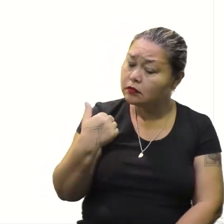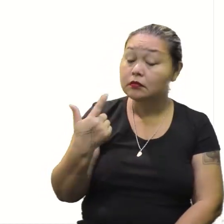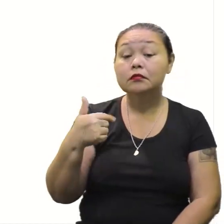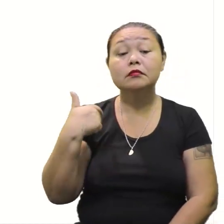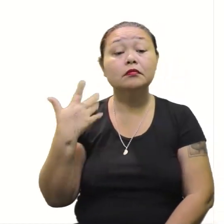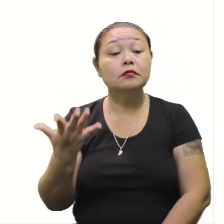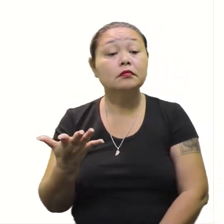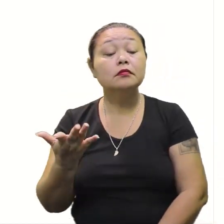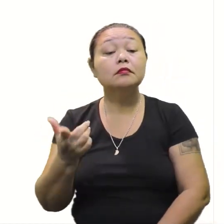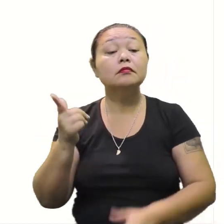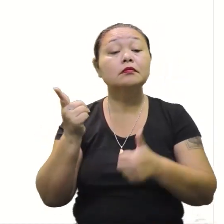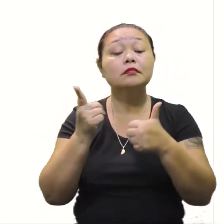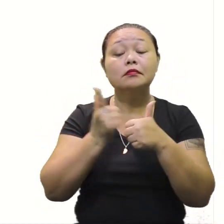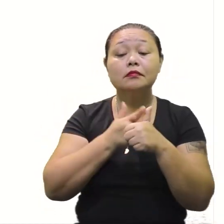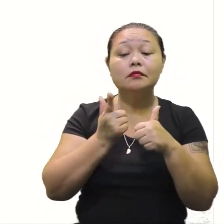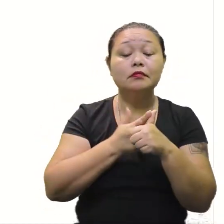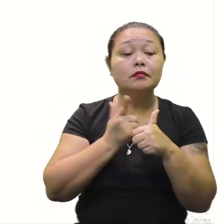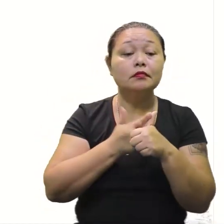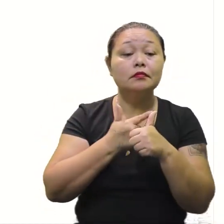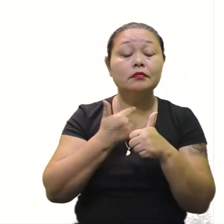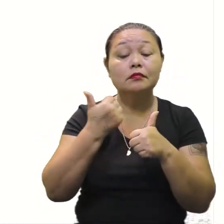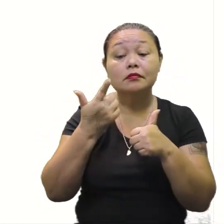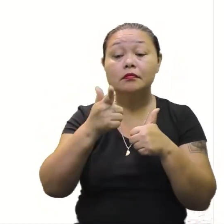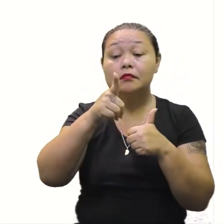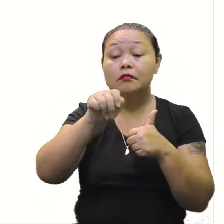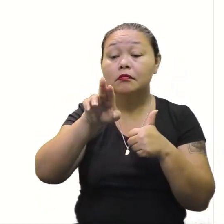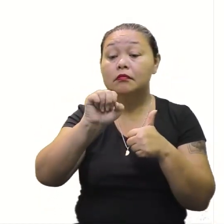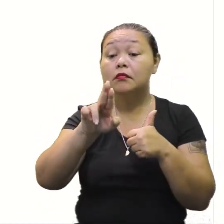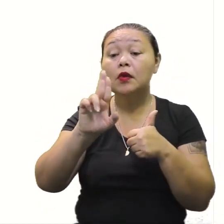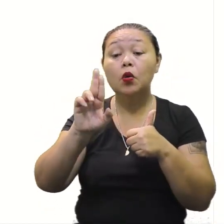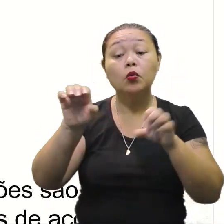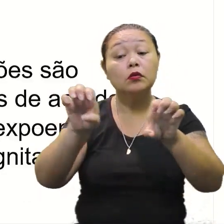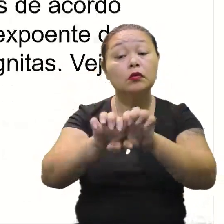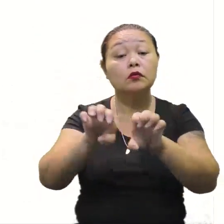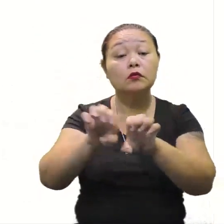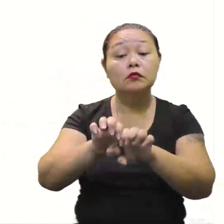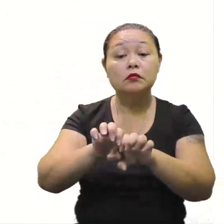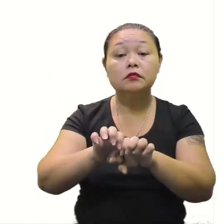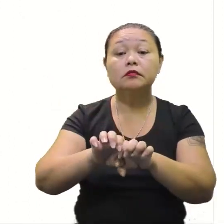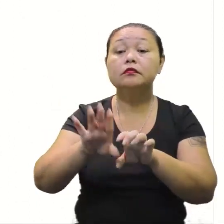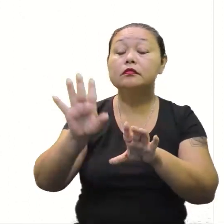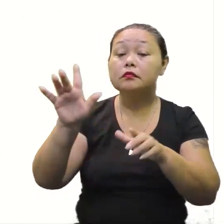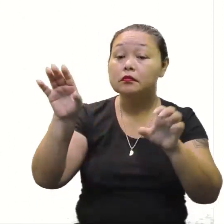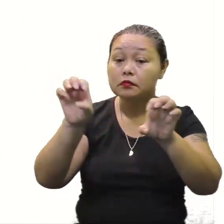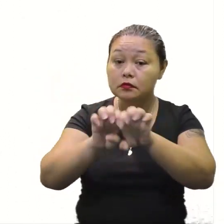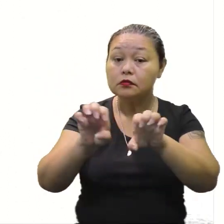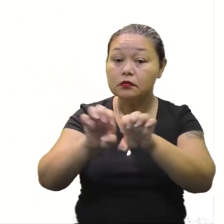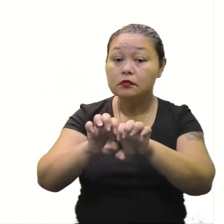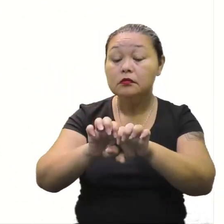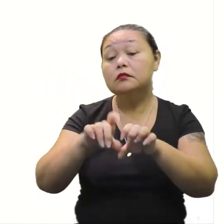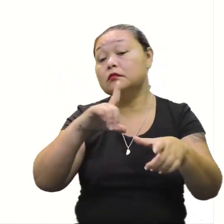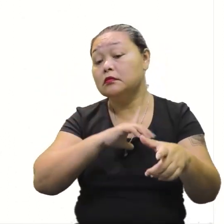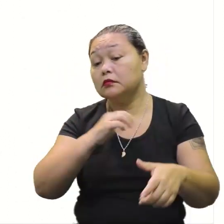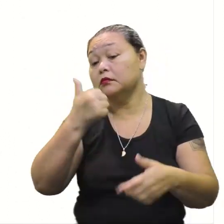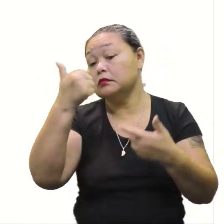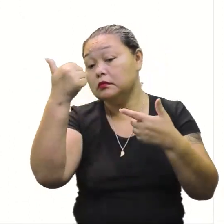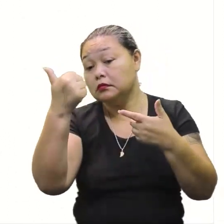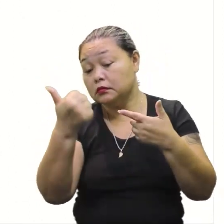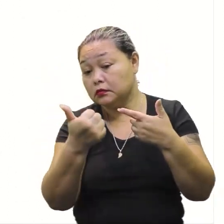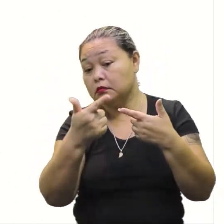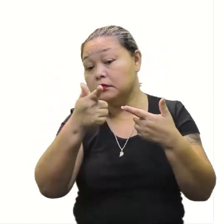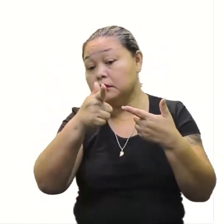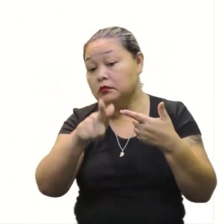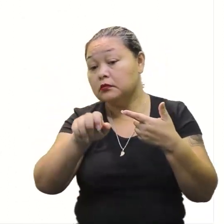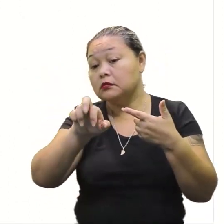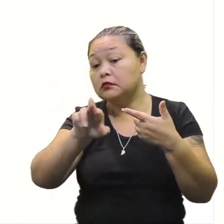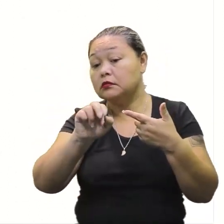Vamos ver. Primeiro, vamos saber o grau da equação. Por quê? Isso. As equações, elas possuem graus, né? A gente falou na aula